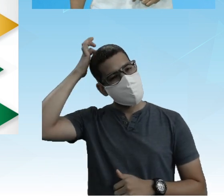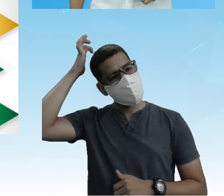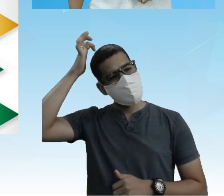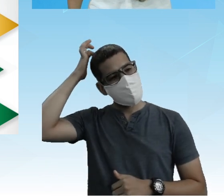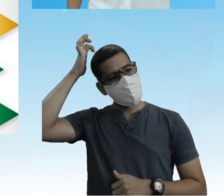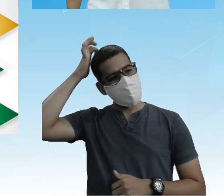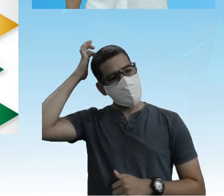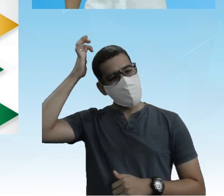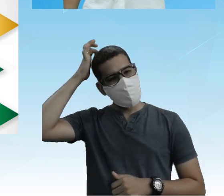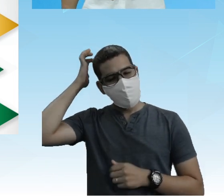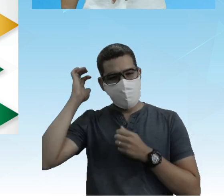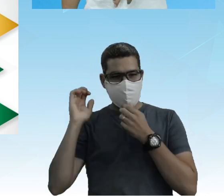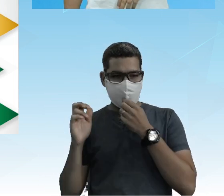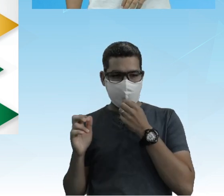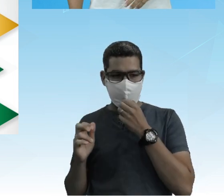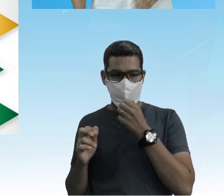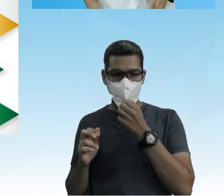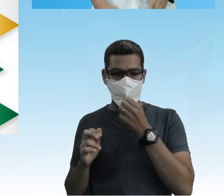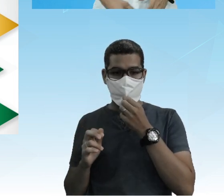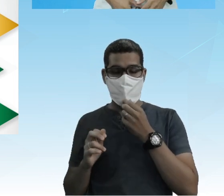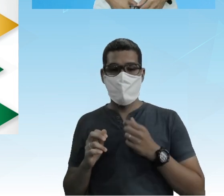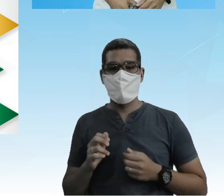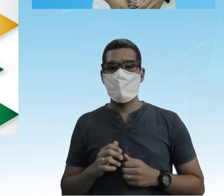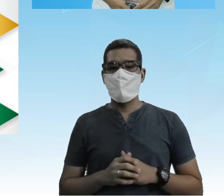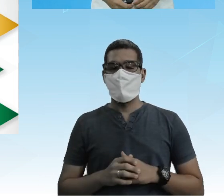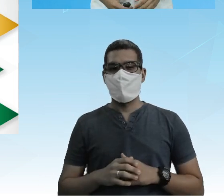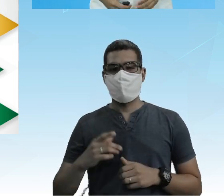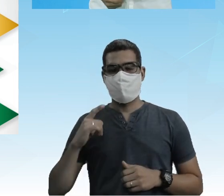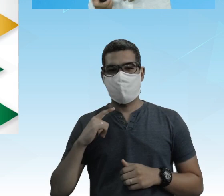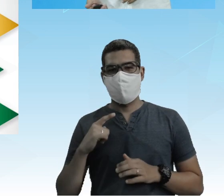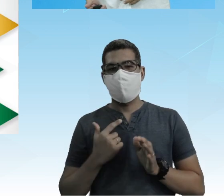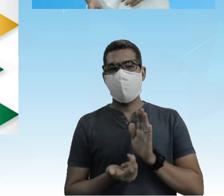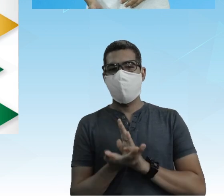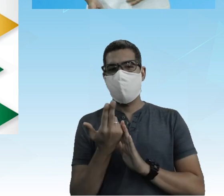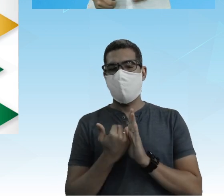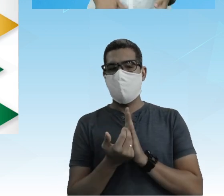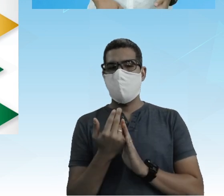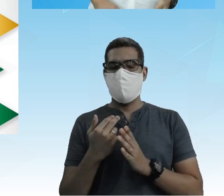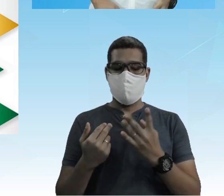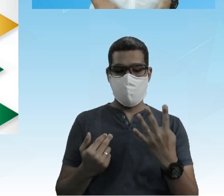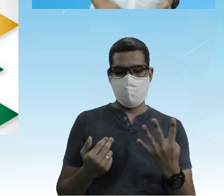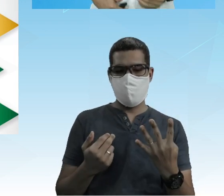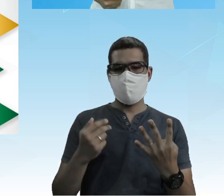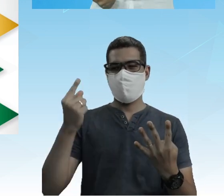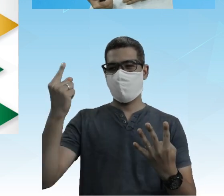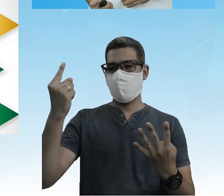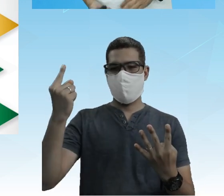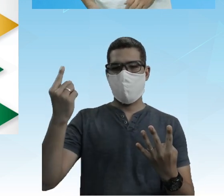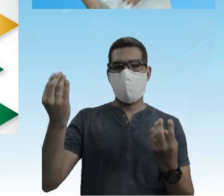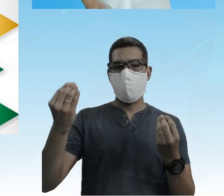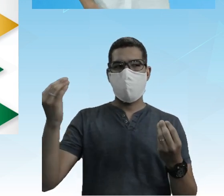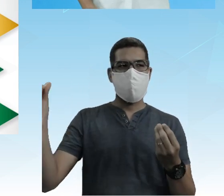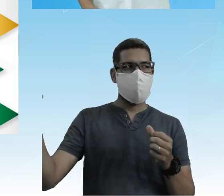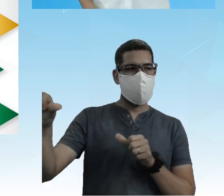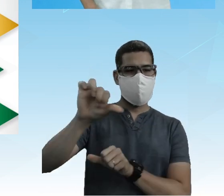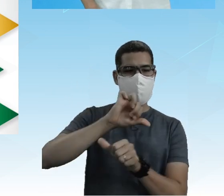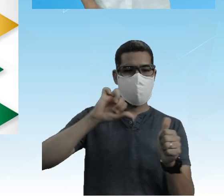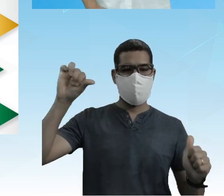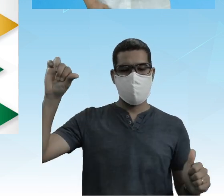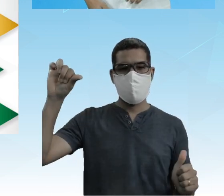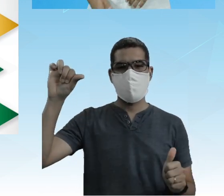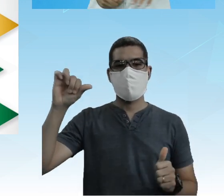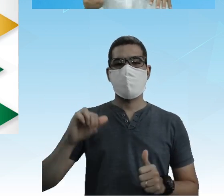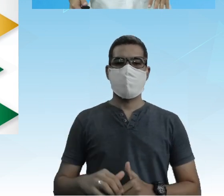original Está apresentado No primeiro quadrante A figura obtida Está no quarto quadrante Só podemos concluir Que as coordenadas De